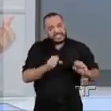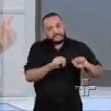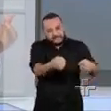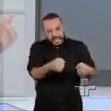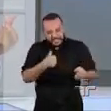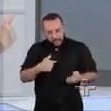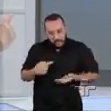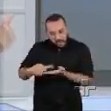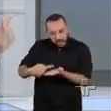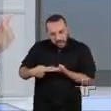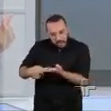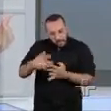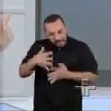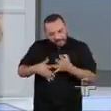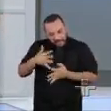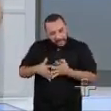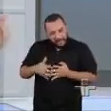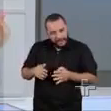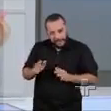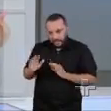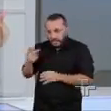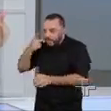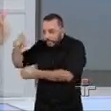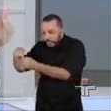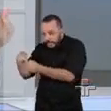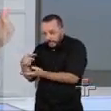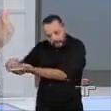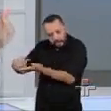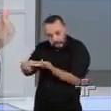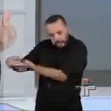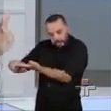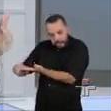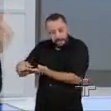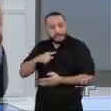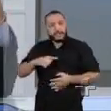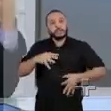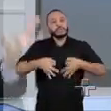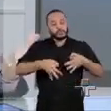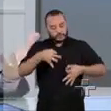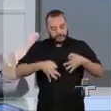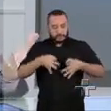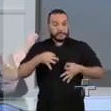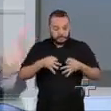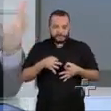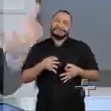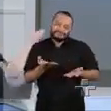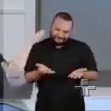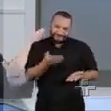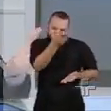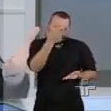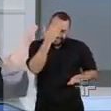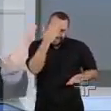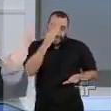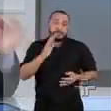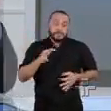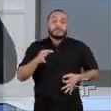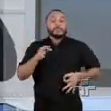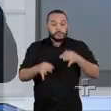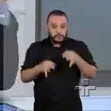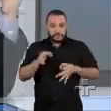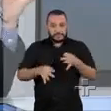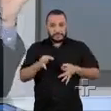estrutura o acusador. São duas partes. E aí você tem um juiz, que como a própria imagem figurativa do